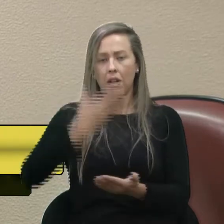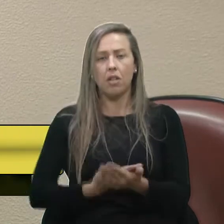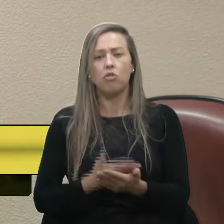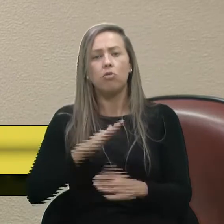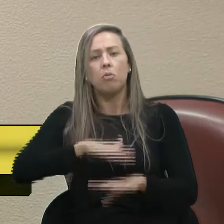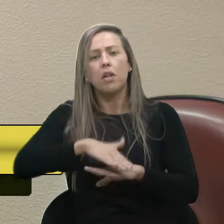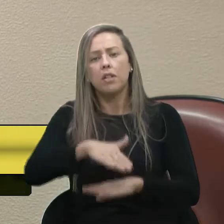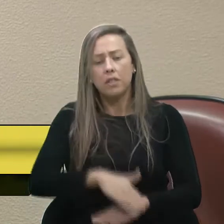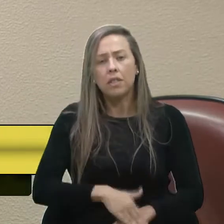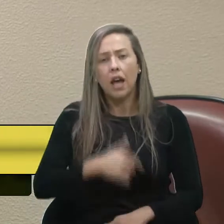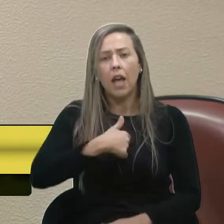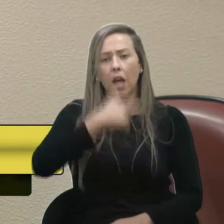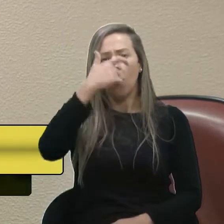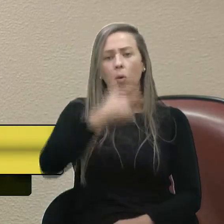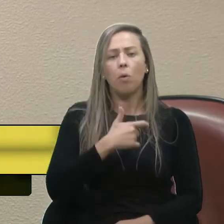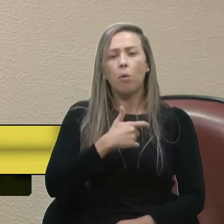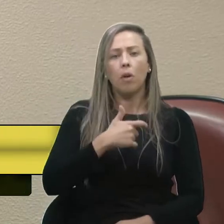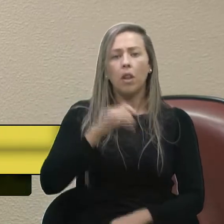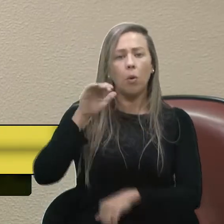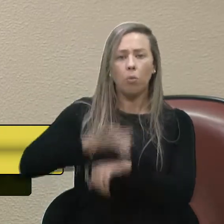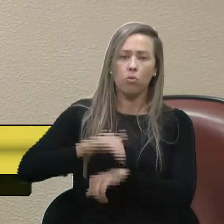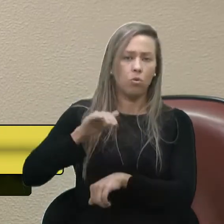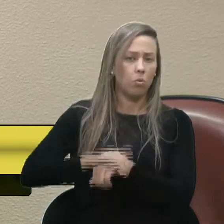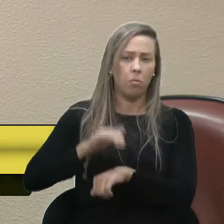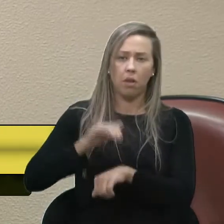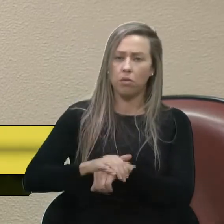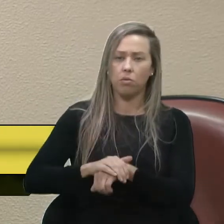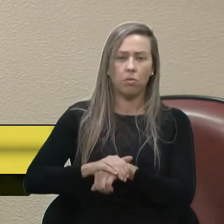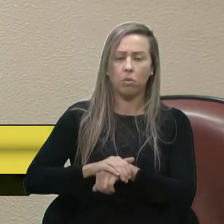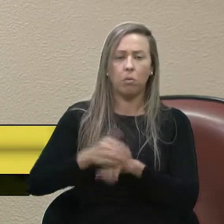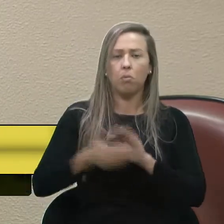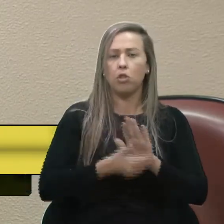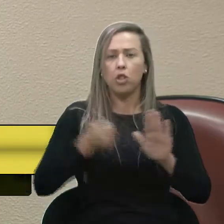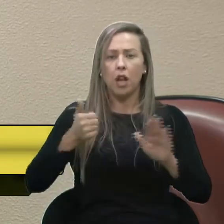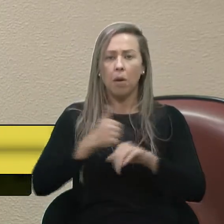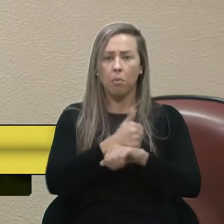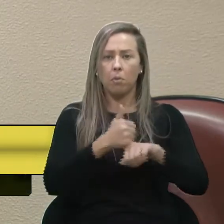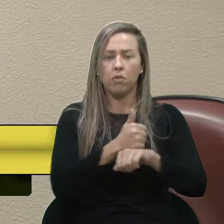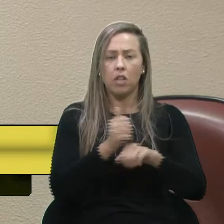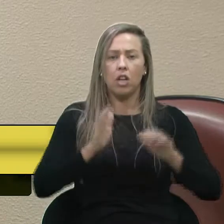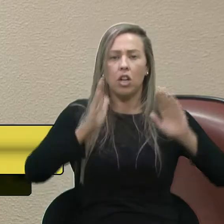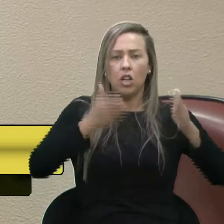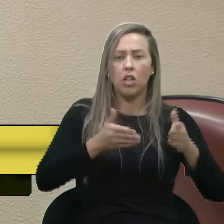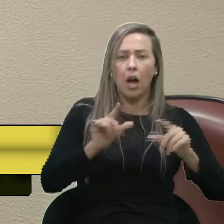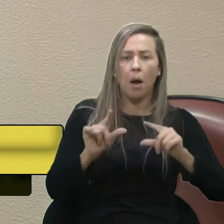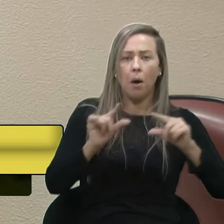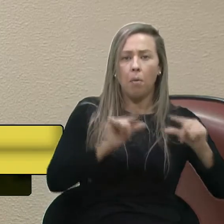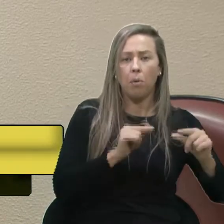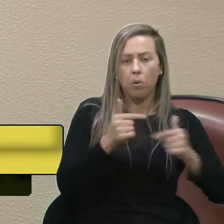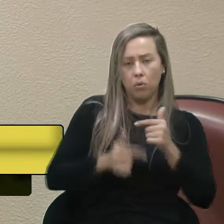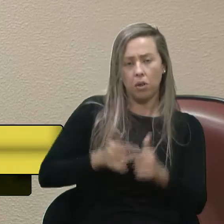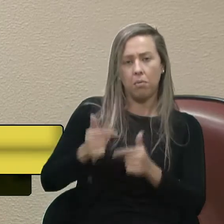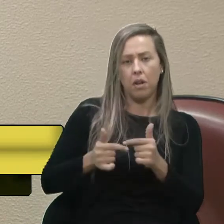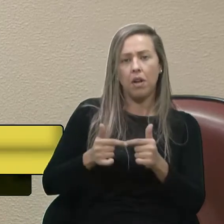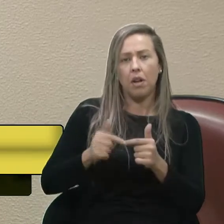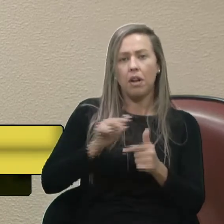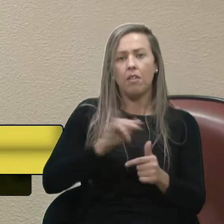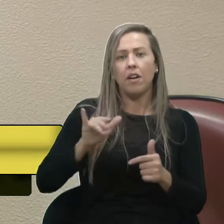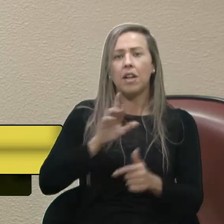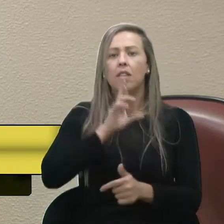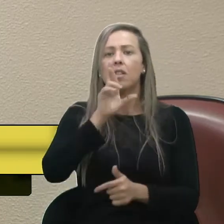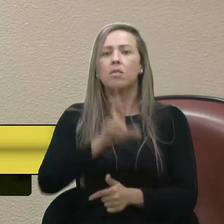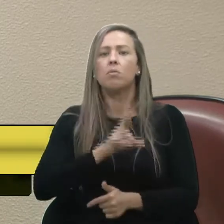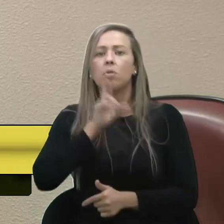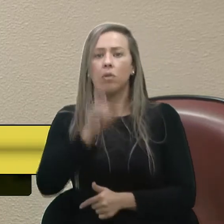mais, que eu não fui culpada por tirar esses profissionais que já são poucos do seu trabalho para ficar respondendo